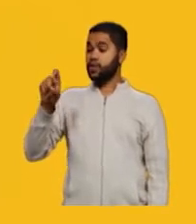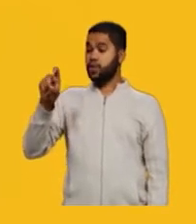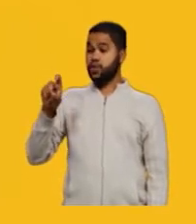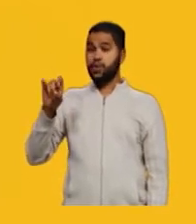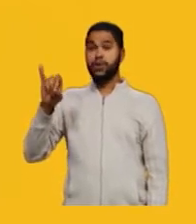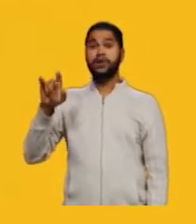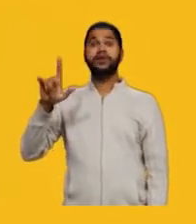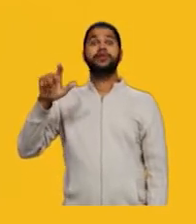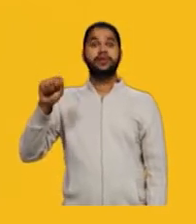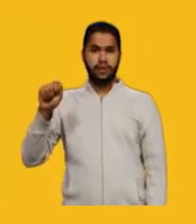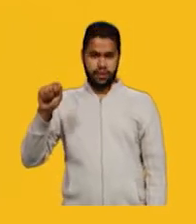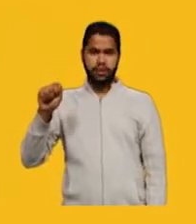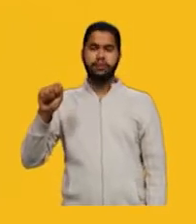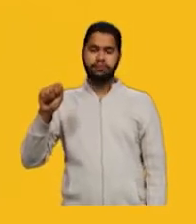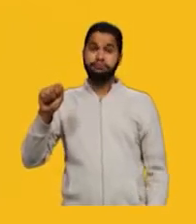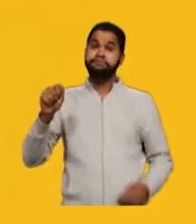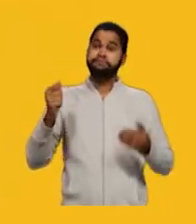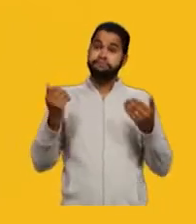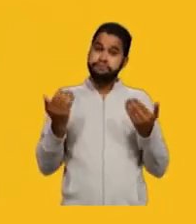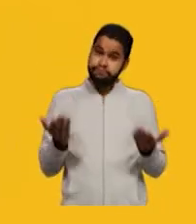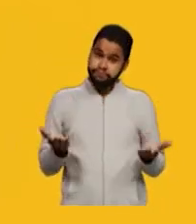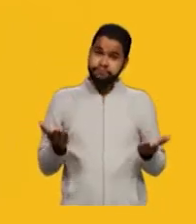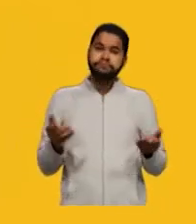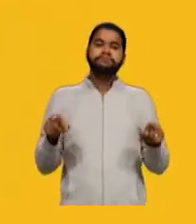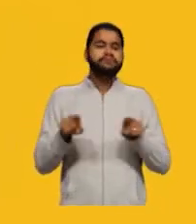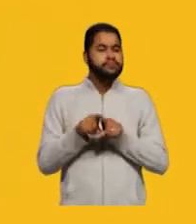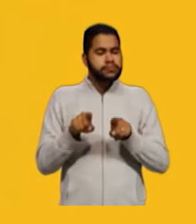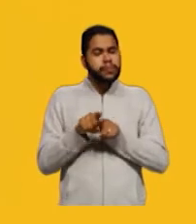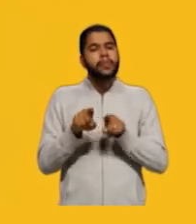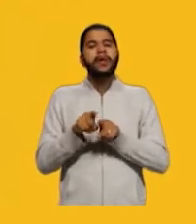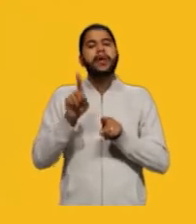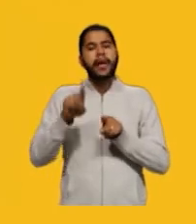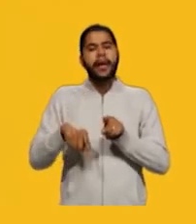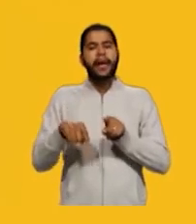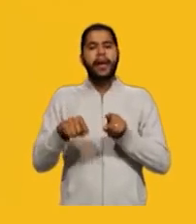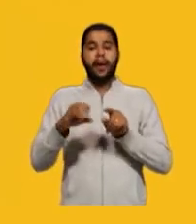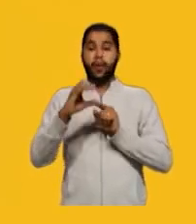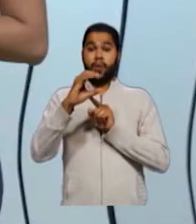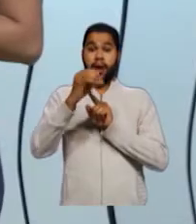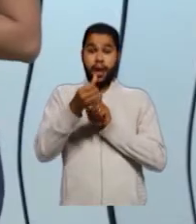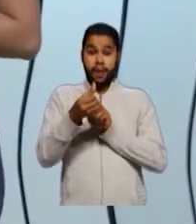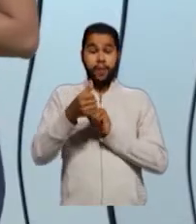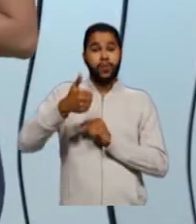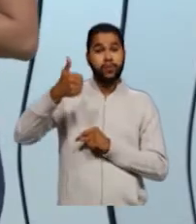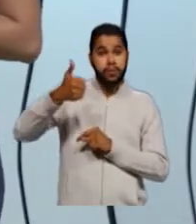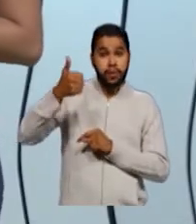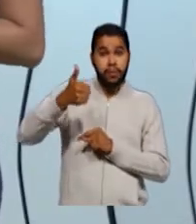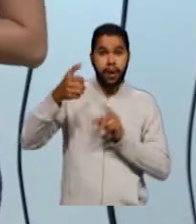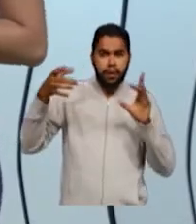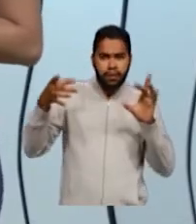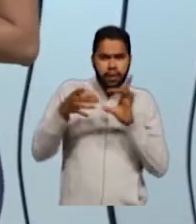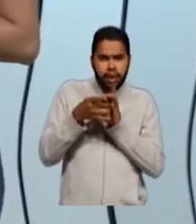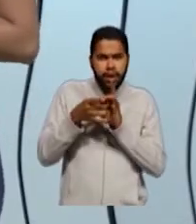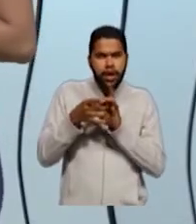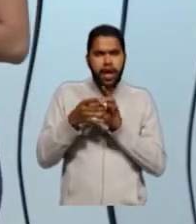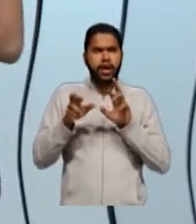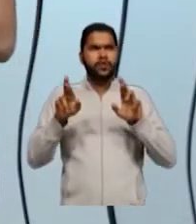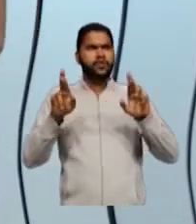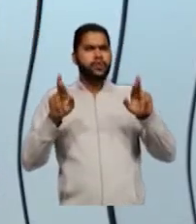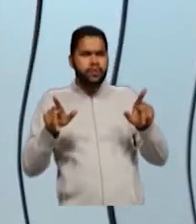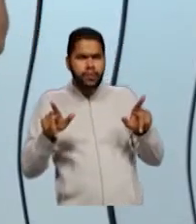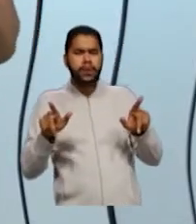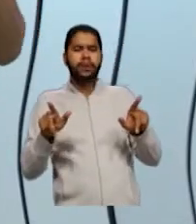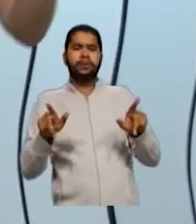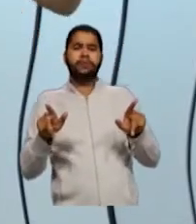hidroxila. Então, também ele é um carbono primário. Por quê? Apesar do ligante ser diferente do hidrogênio,